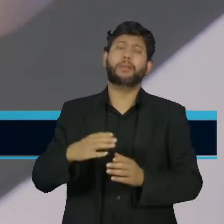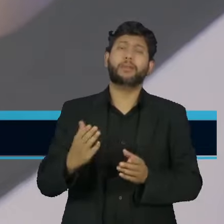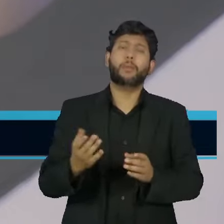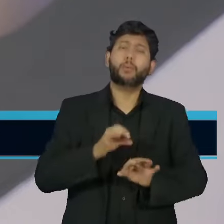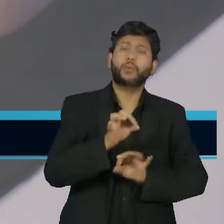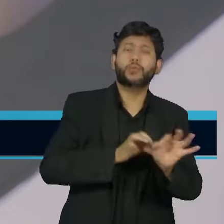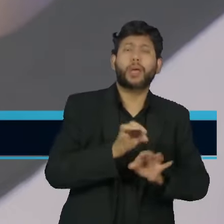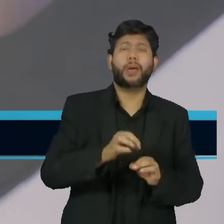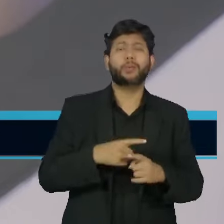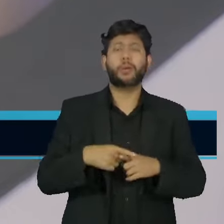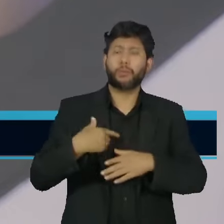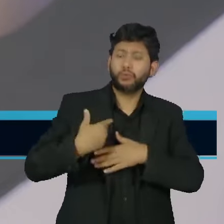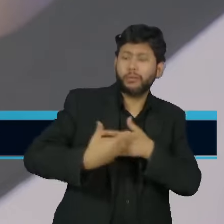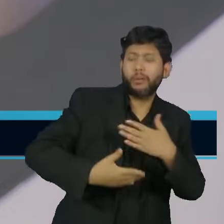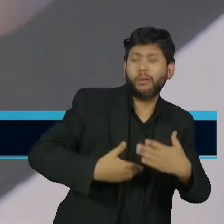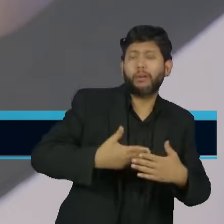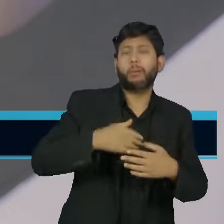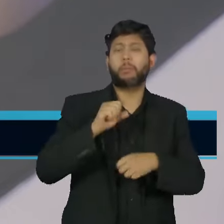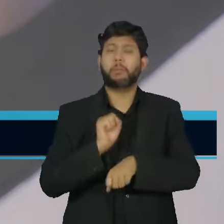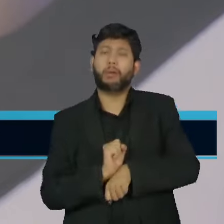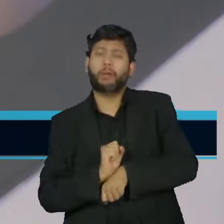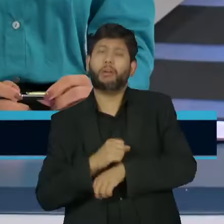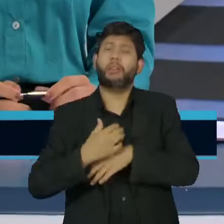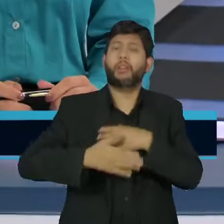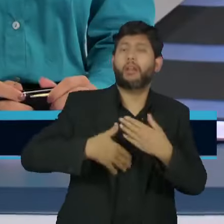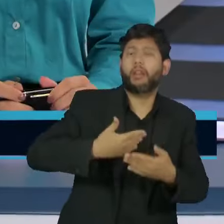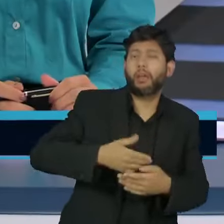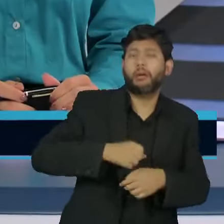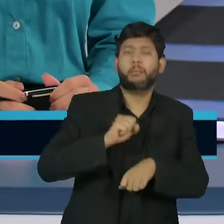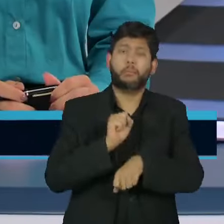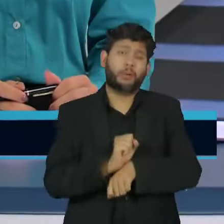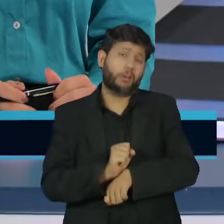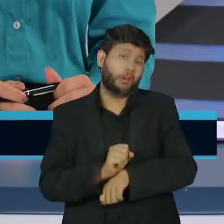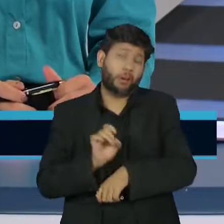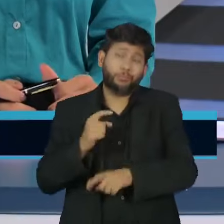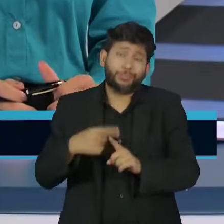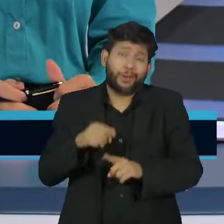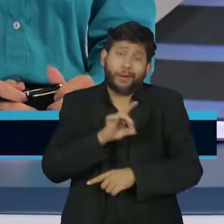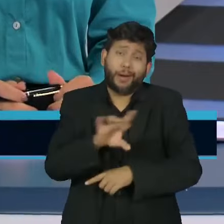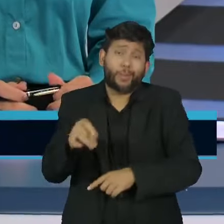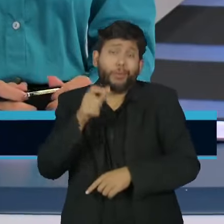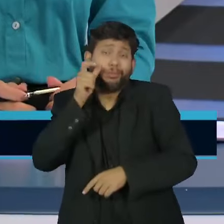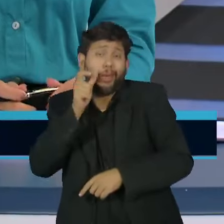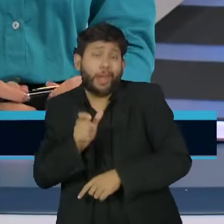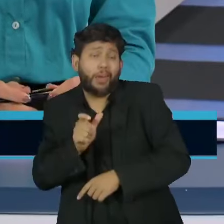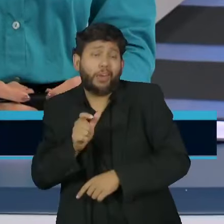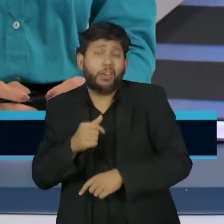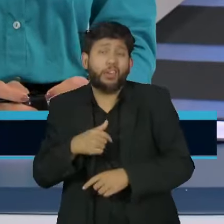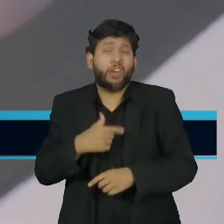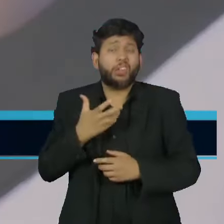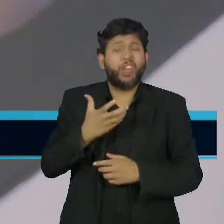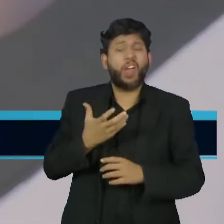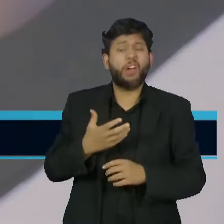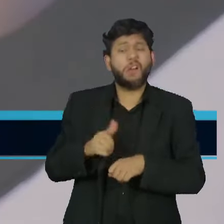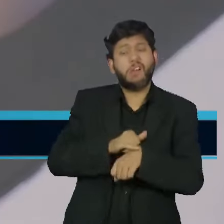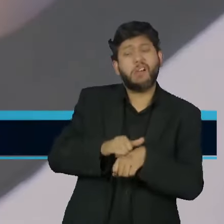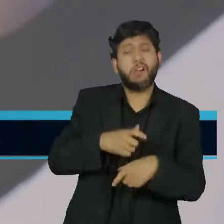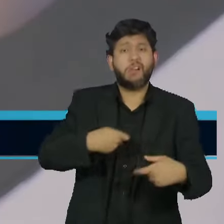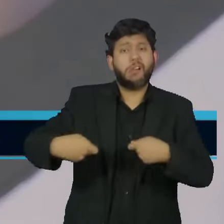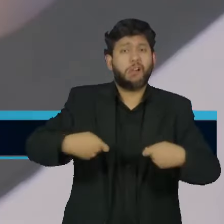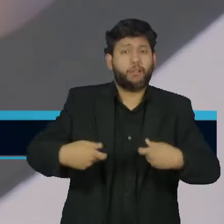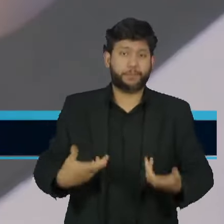andam e param de acordo com conveniências dos poderes de medir espaços ali, de medir forças.